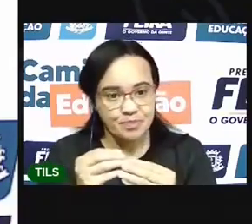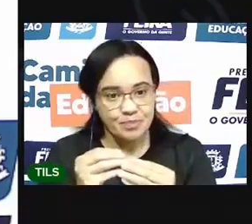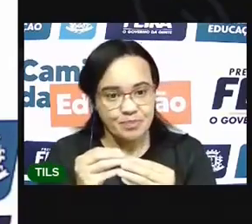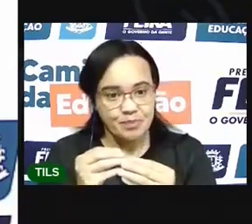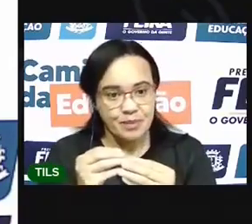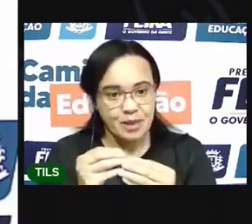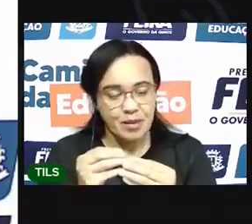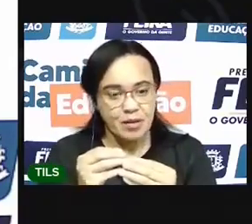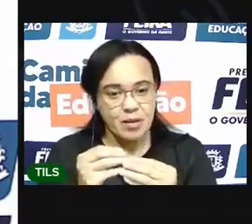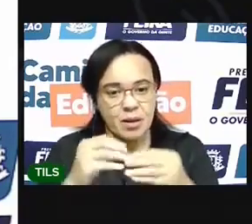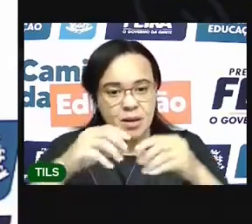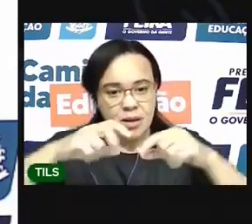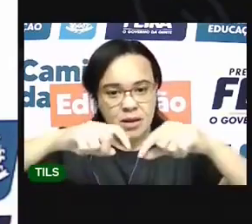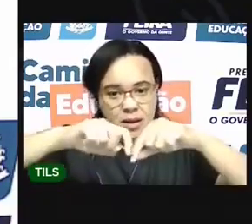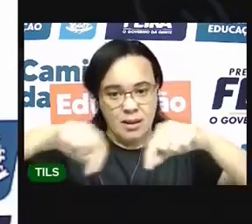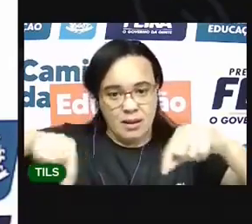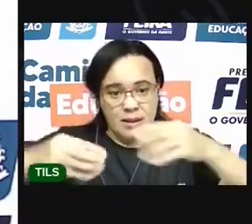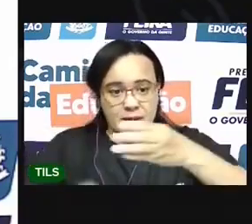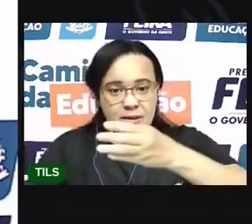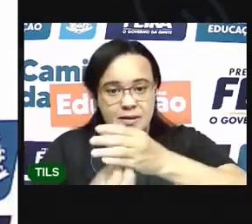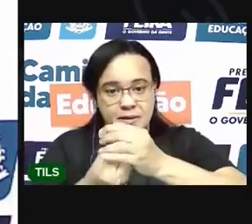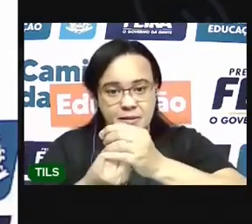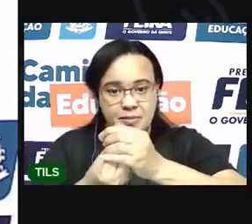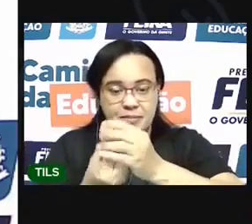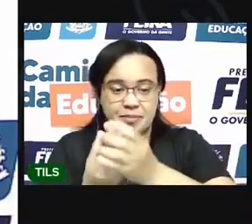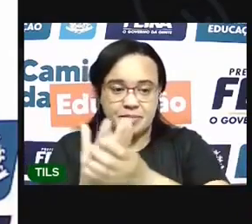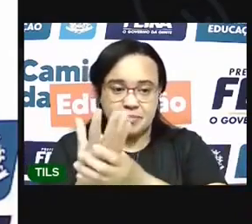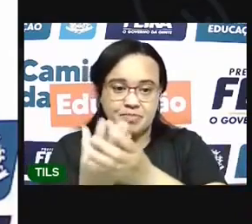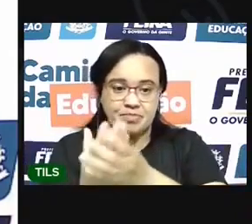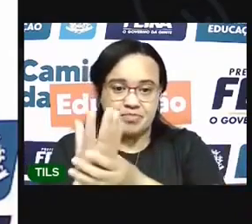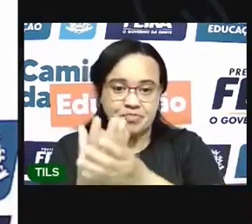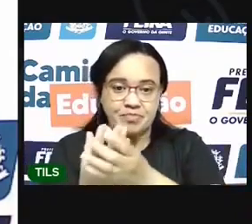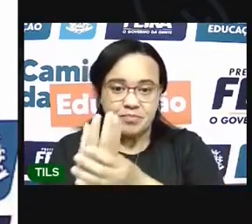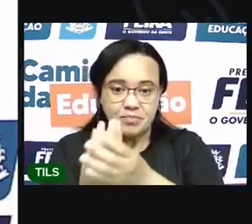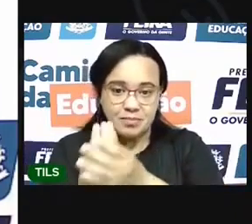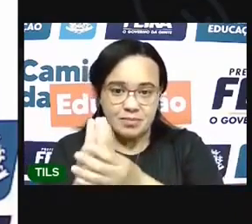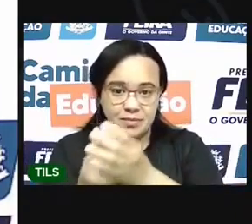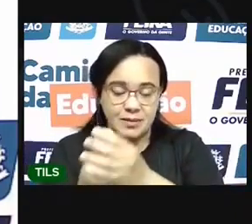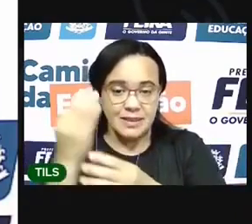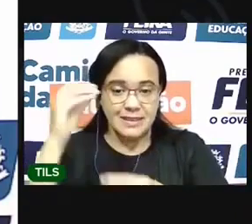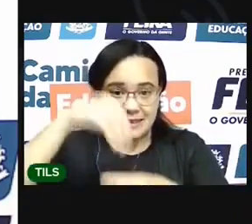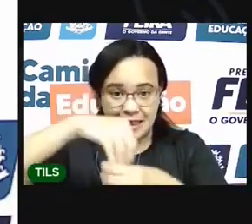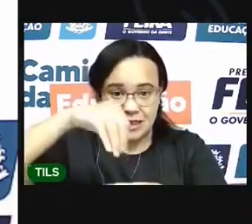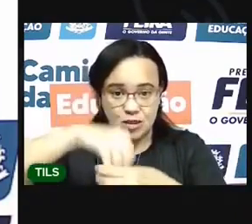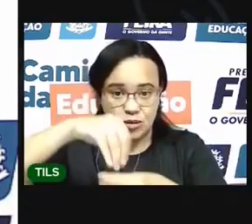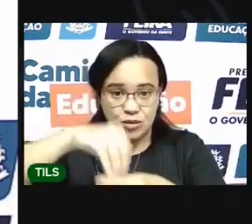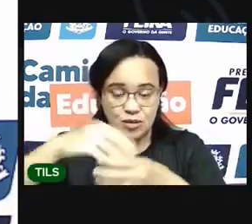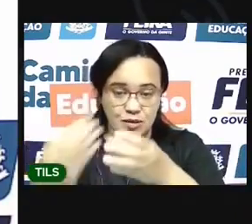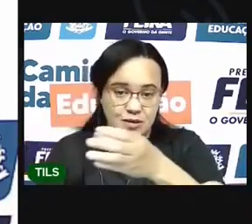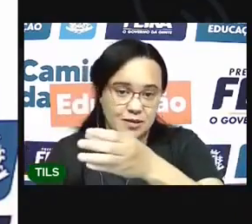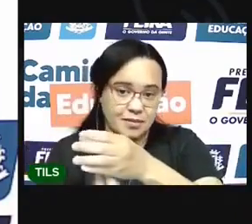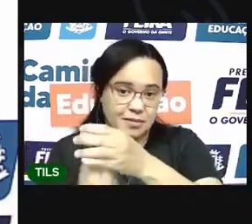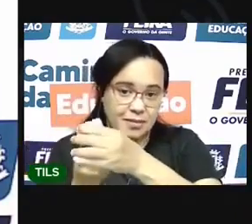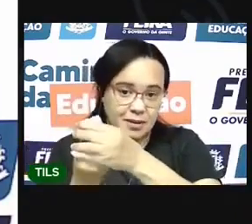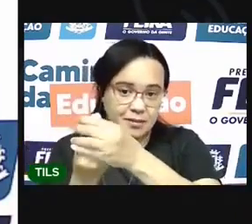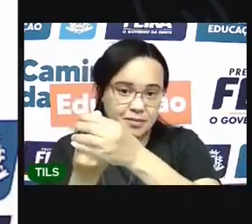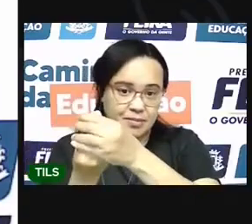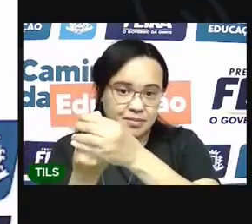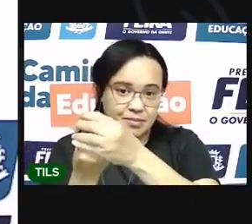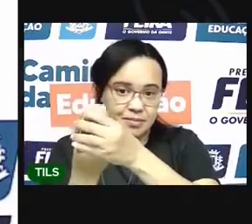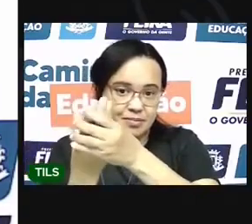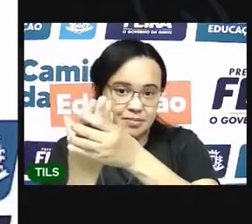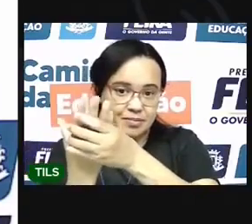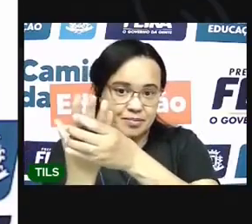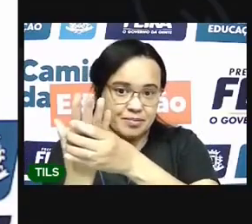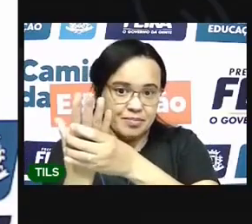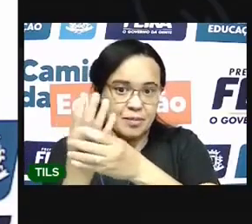Aí você vem aqui E coloca a mão Nessa abertura aqui embaixo Olha o seu